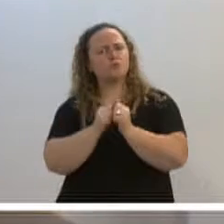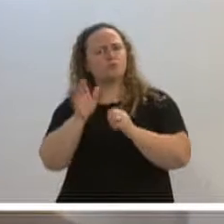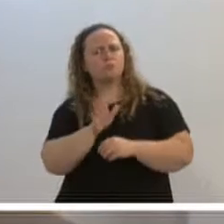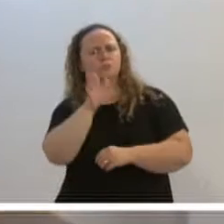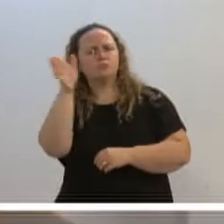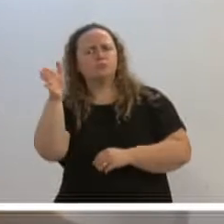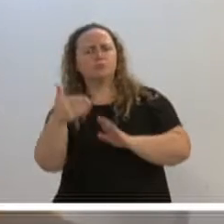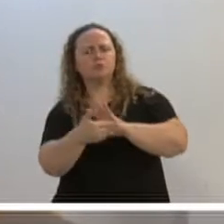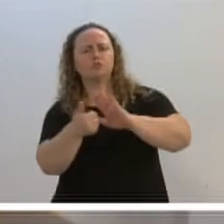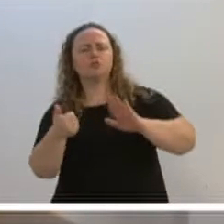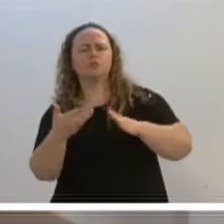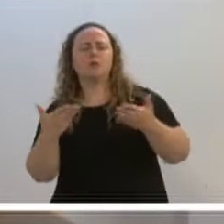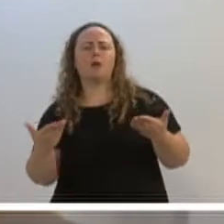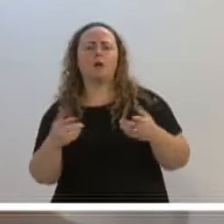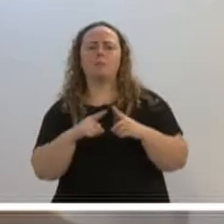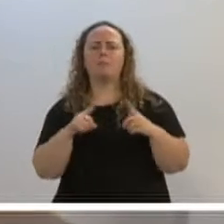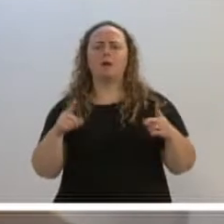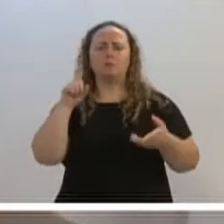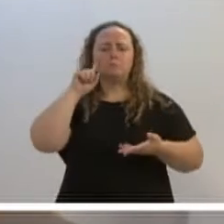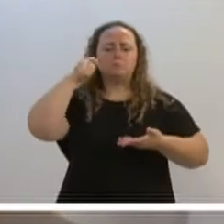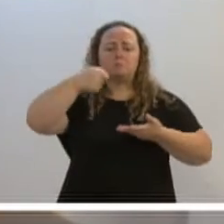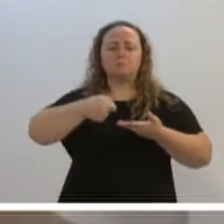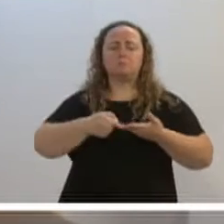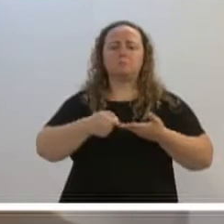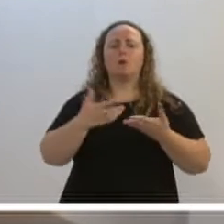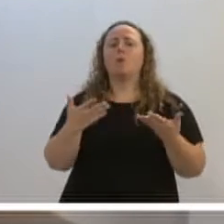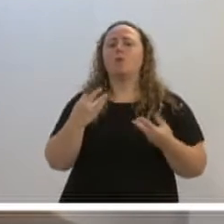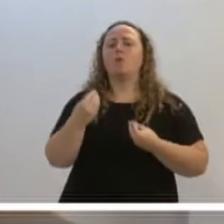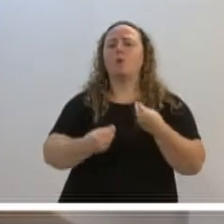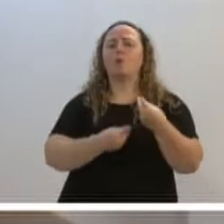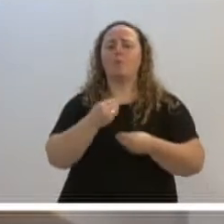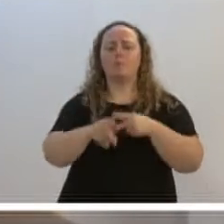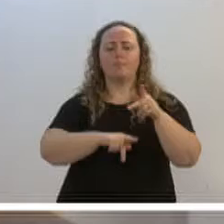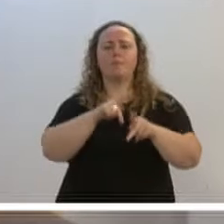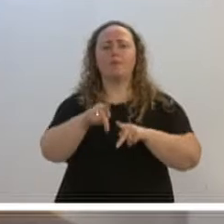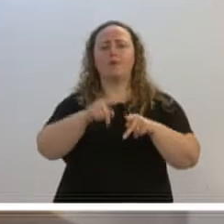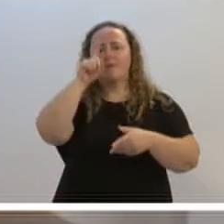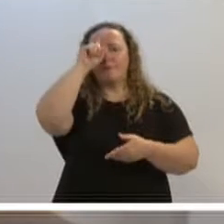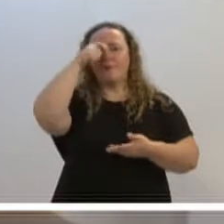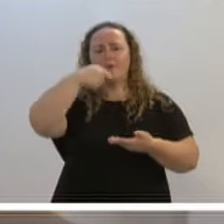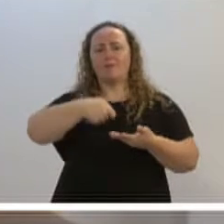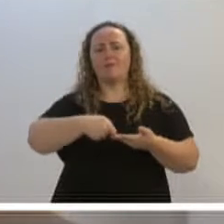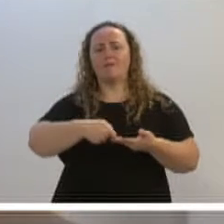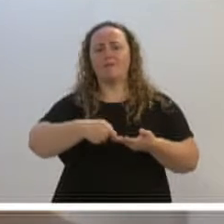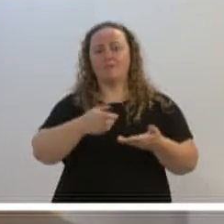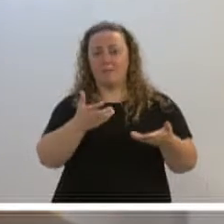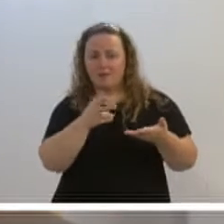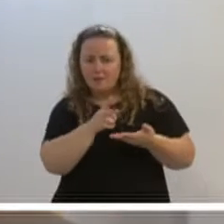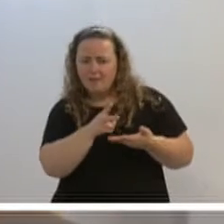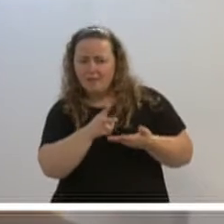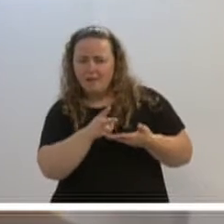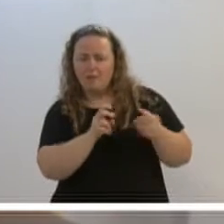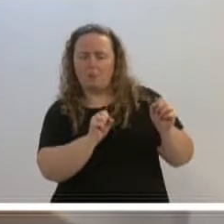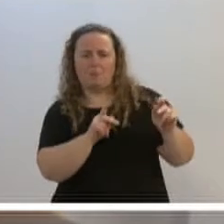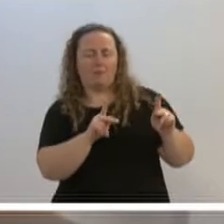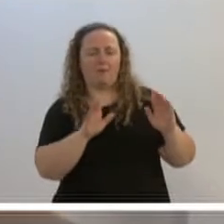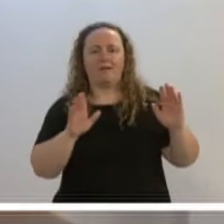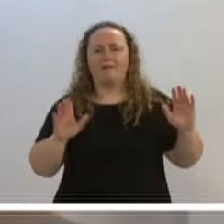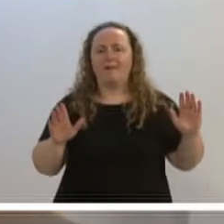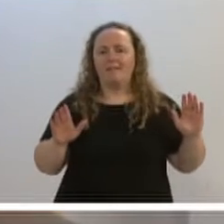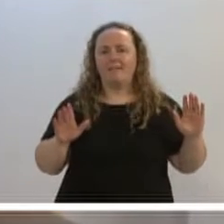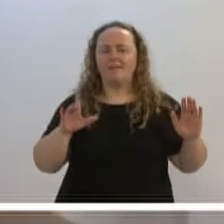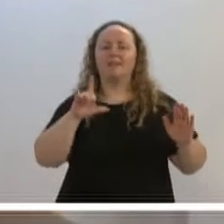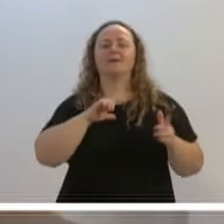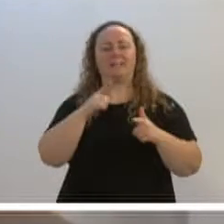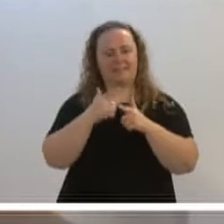questão da retirada dos cobradores. E aí uma decisão que tem que ser feita, e a população tem que decidir ou não. Quer manter os cobradores? Ok, faça. Tem